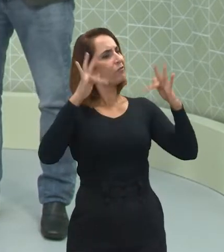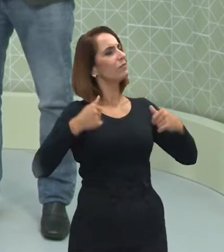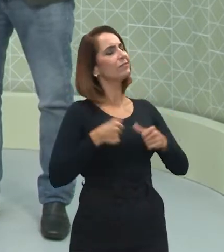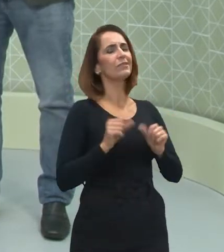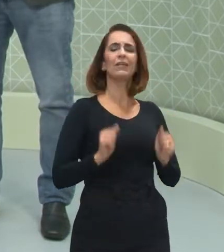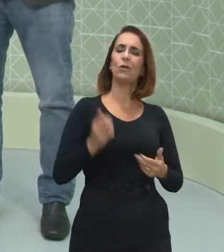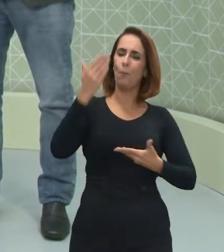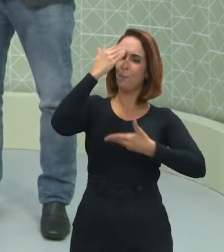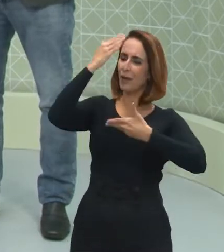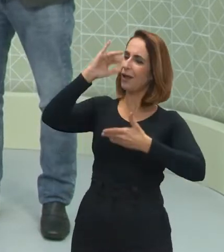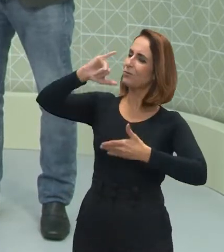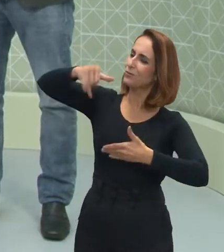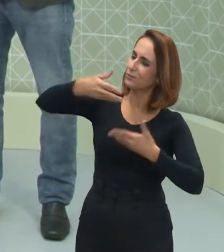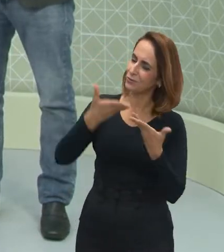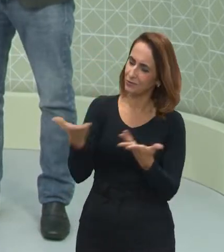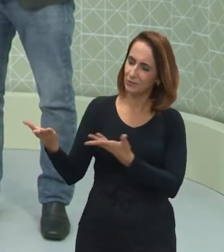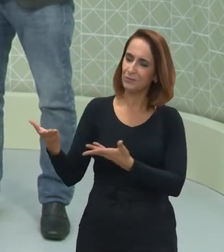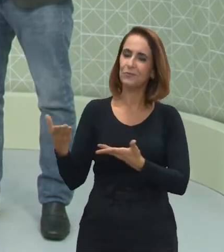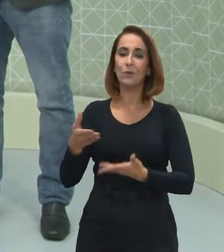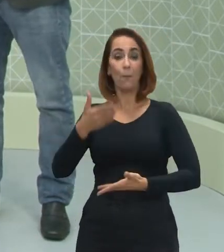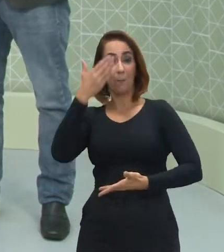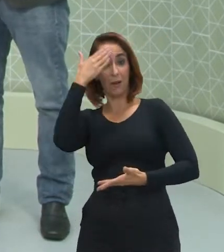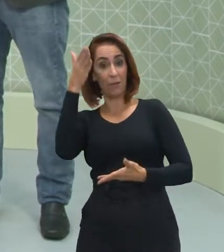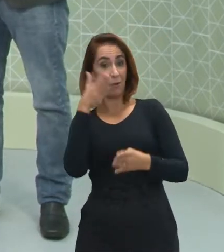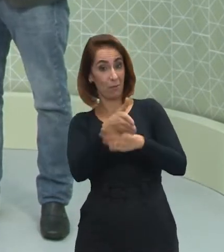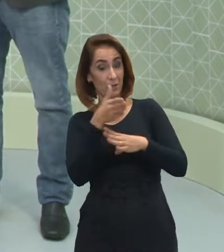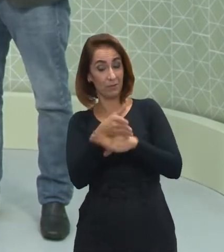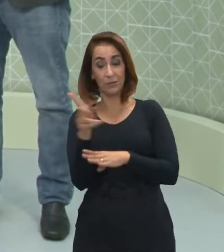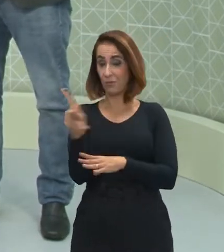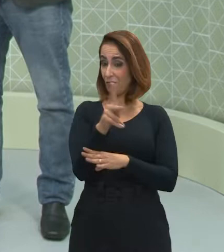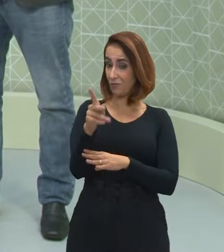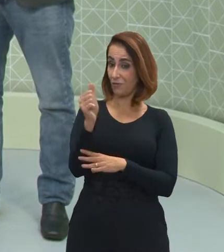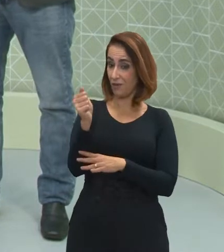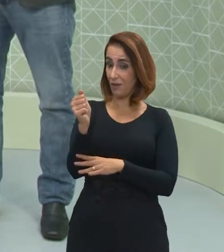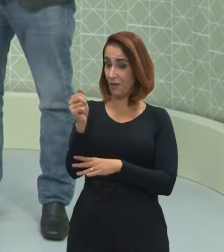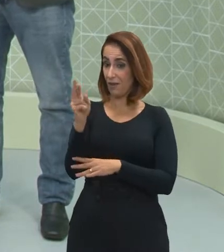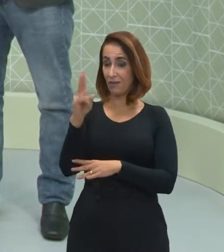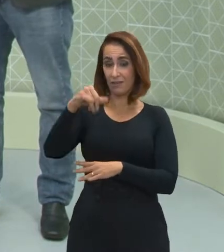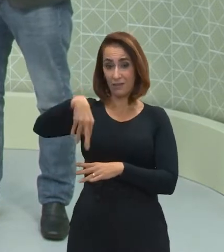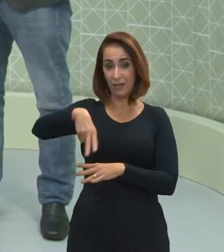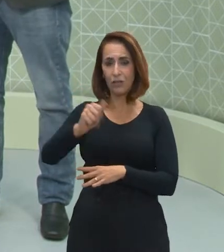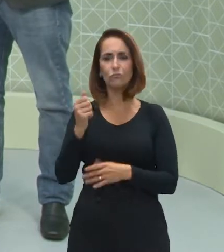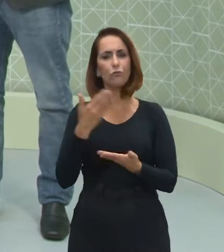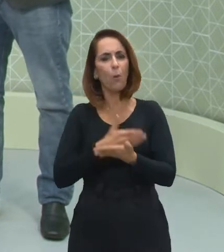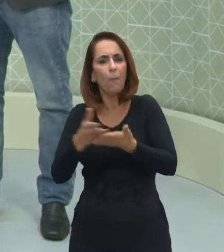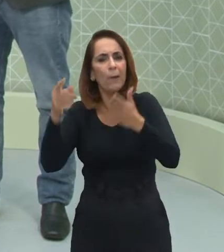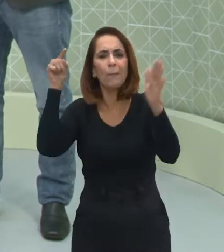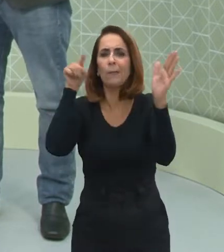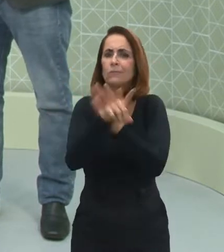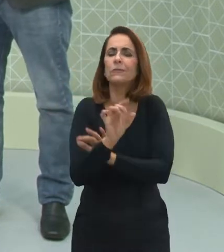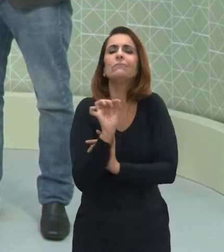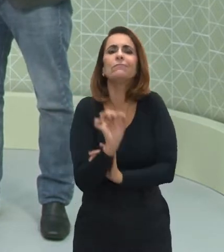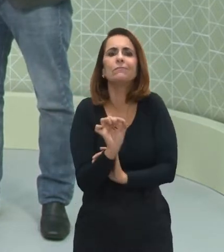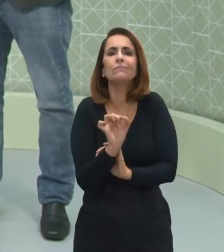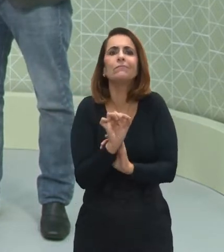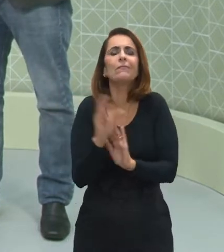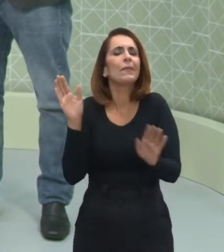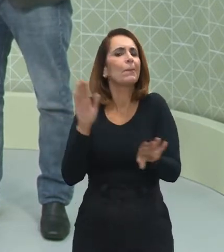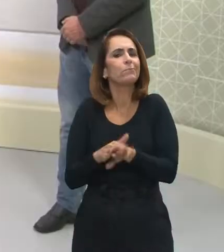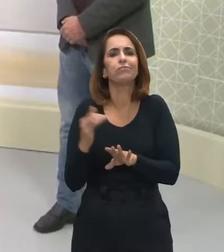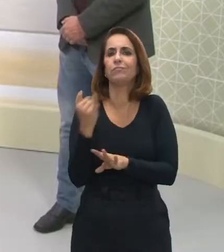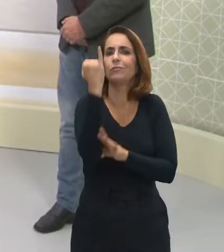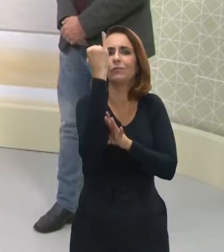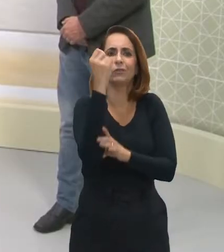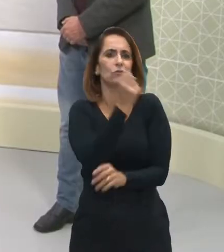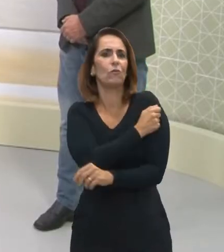Obrigado pela oportunidade. Obrigada pela participação, professor Adriano. E já começo te perguntando, é muito importante